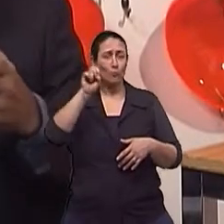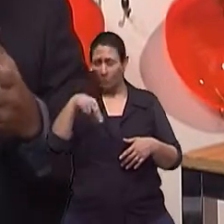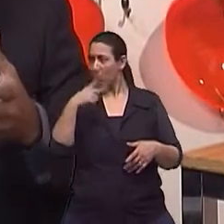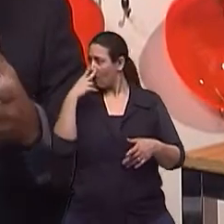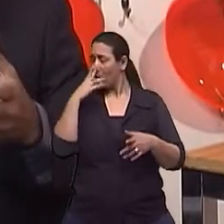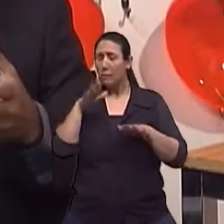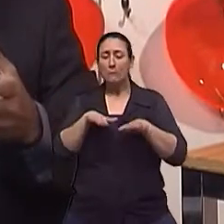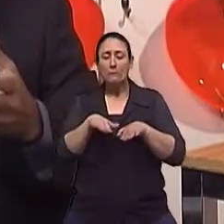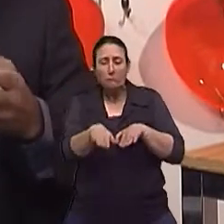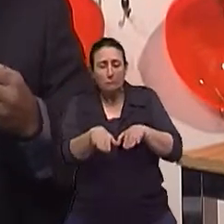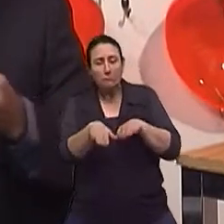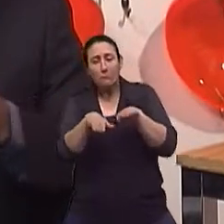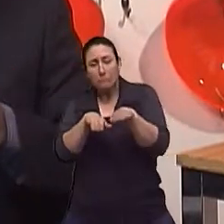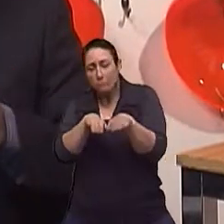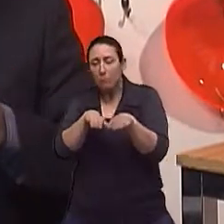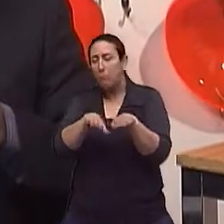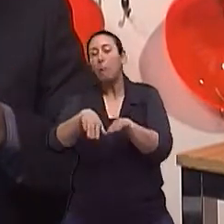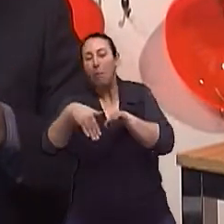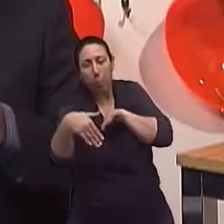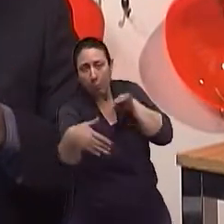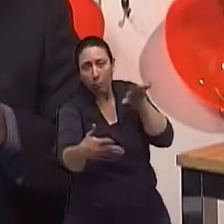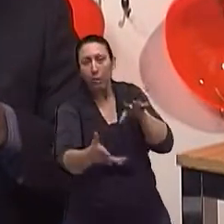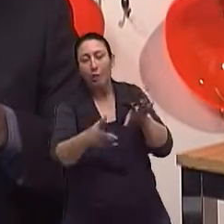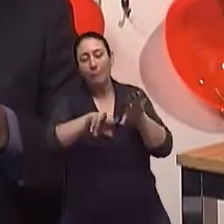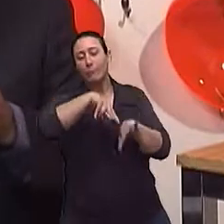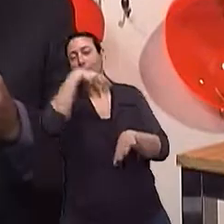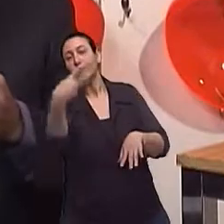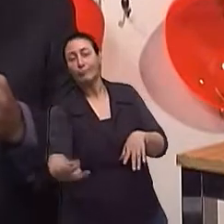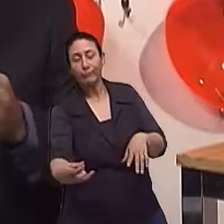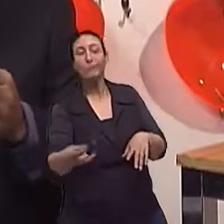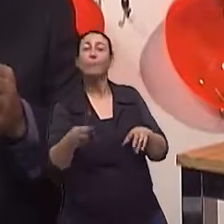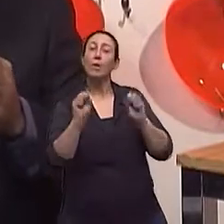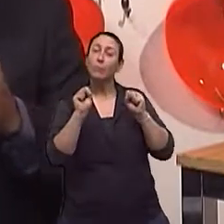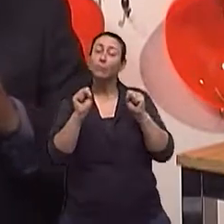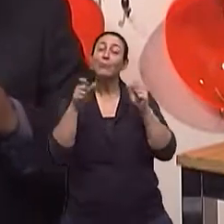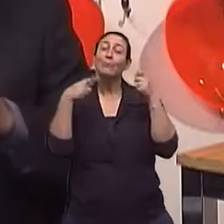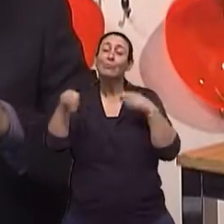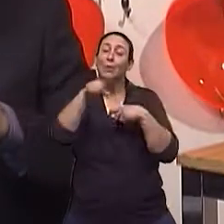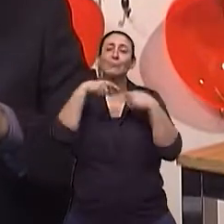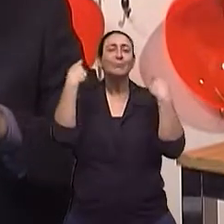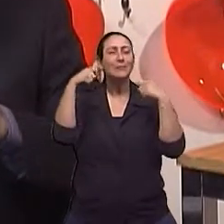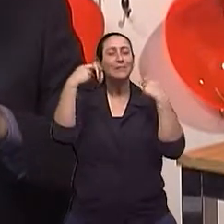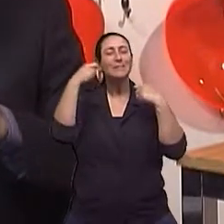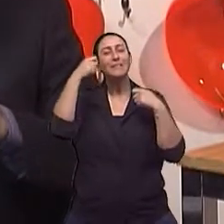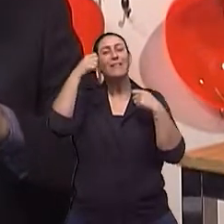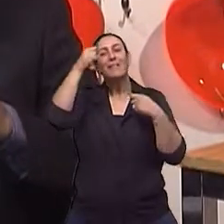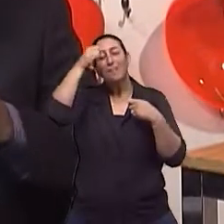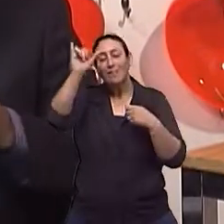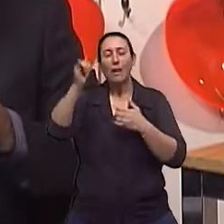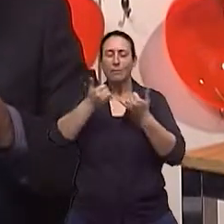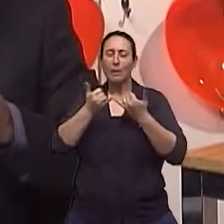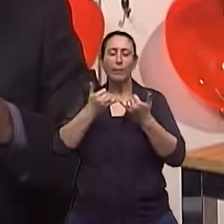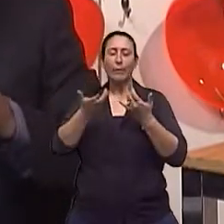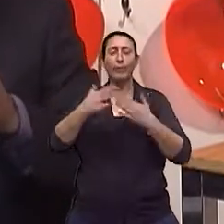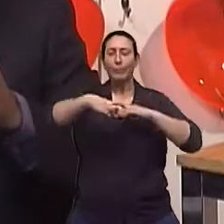né? E cair. Então, o que... Nós precisamos eliminar os objetos que aumentem o risco de quedas, né? Como tapetes, se